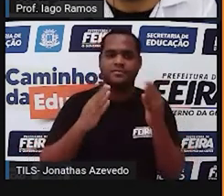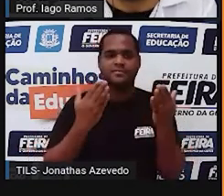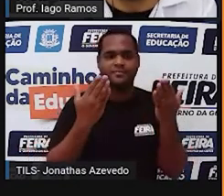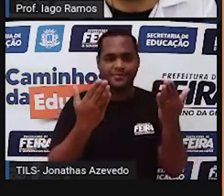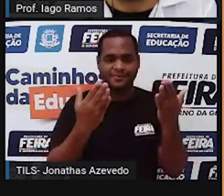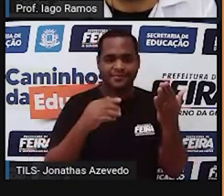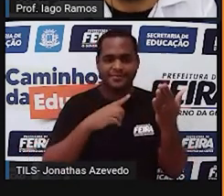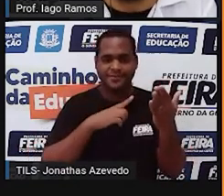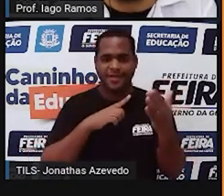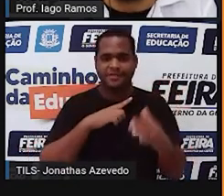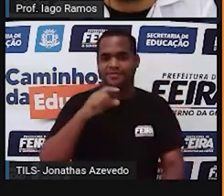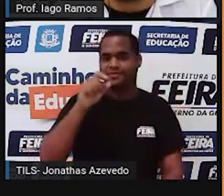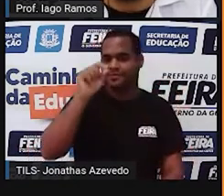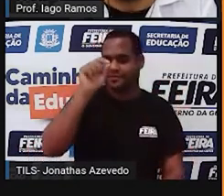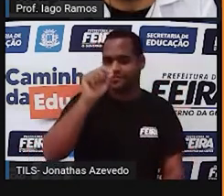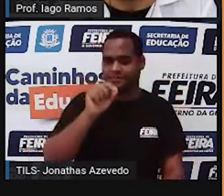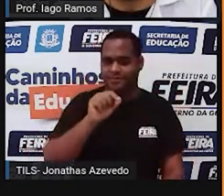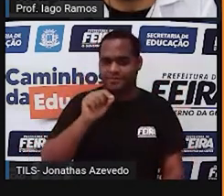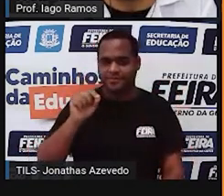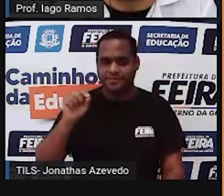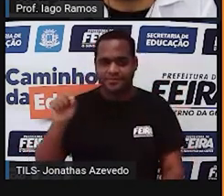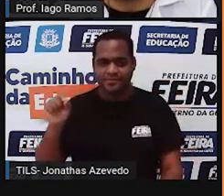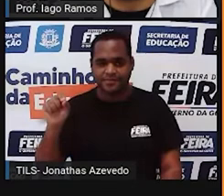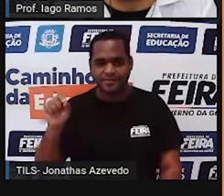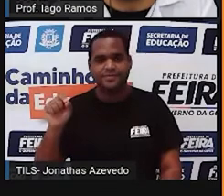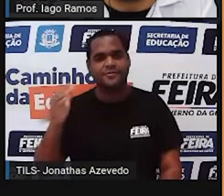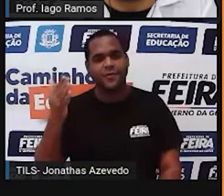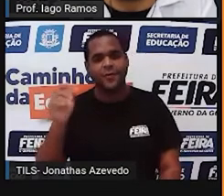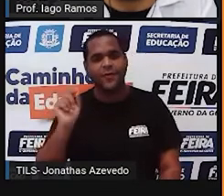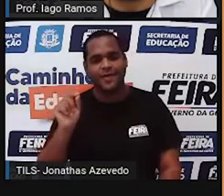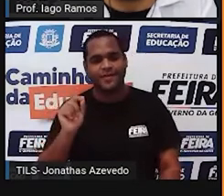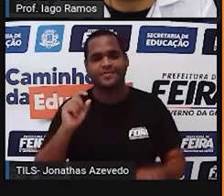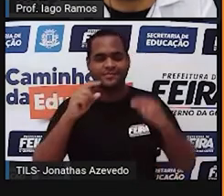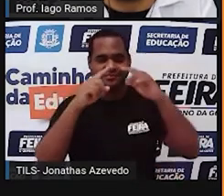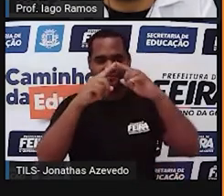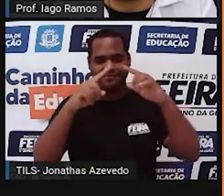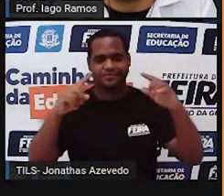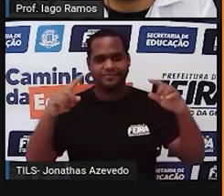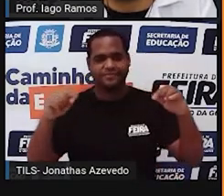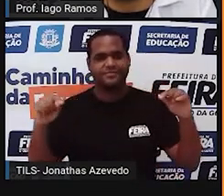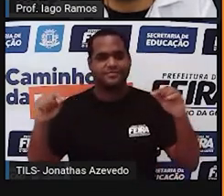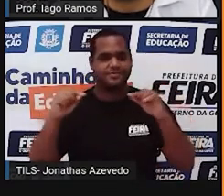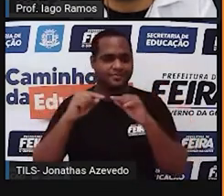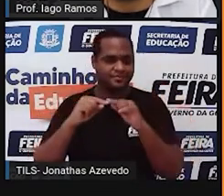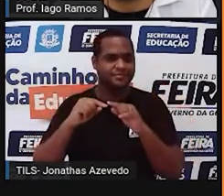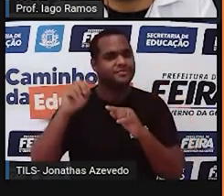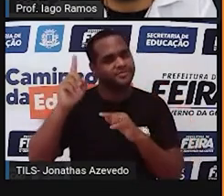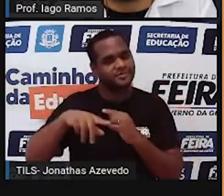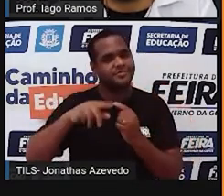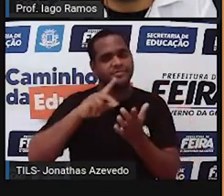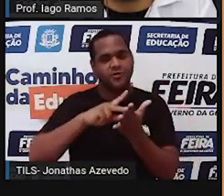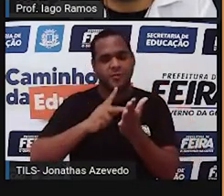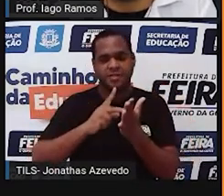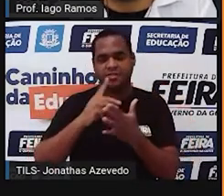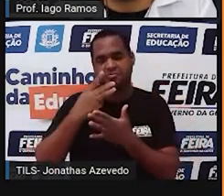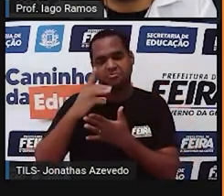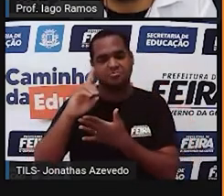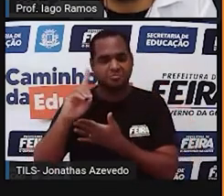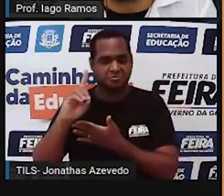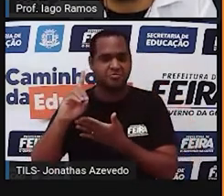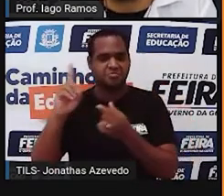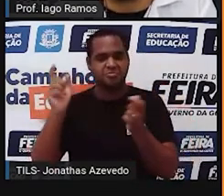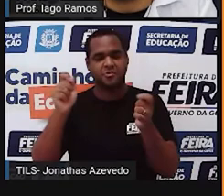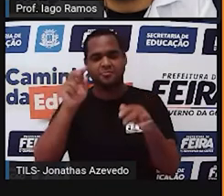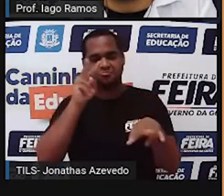estou eu ali construindo o triângulo, tá? Usando um recurso de geometria dinâmica interativa.